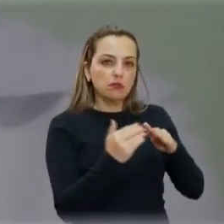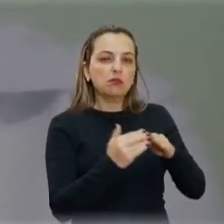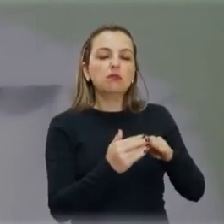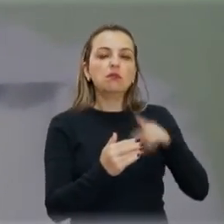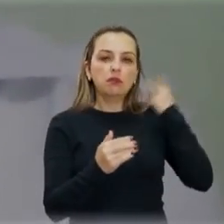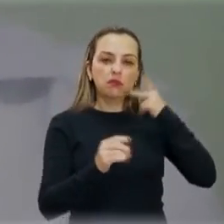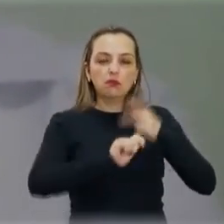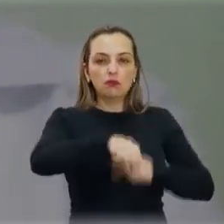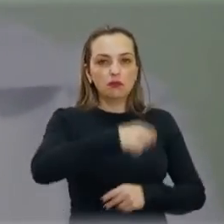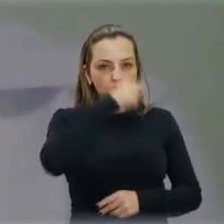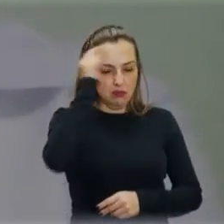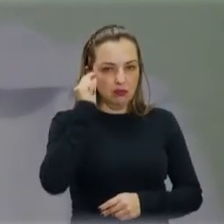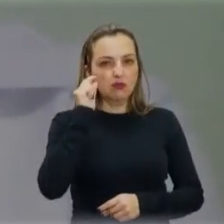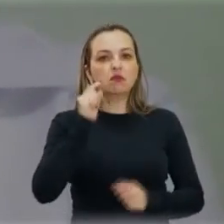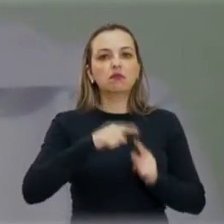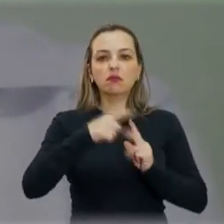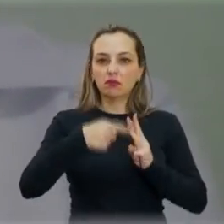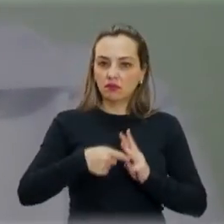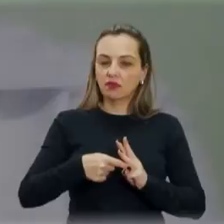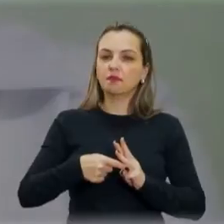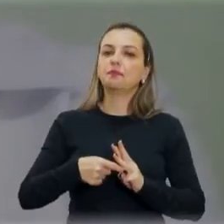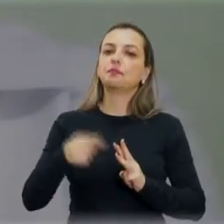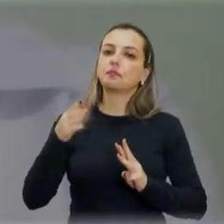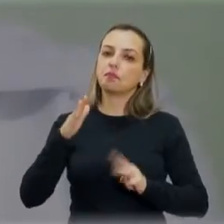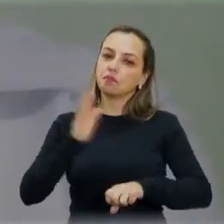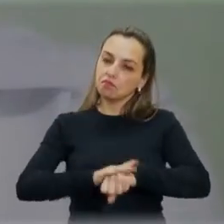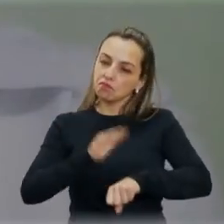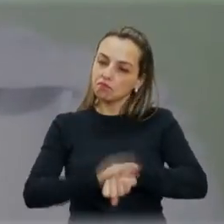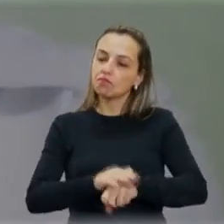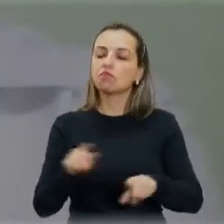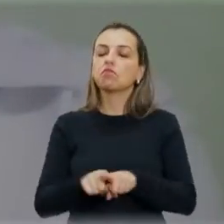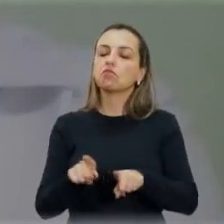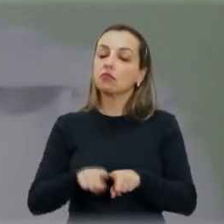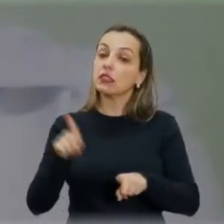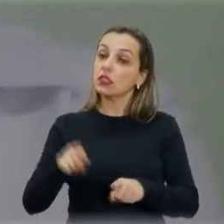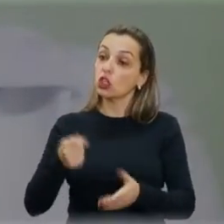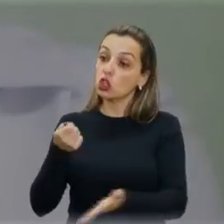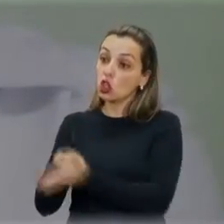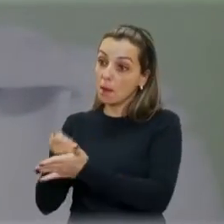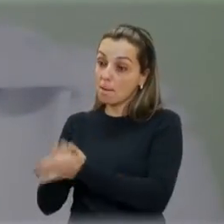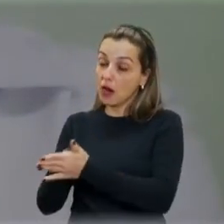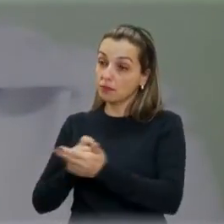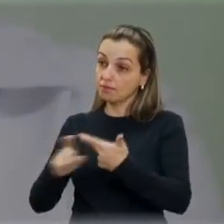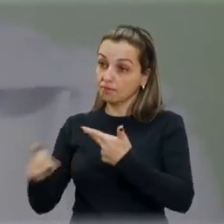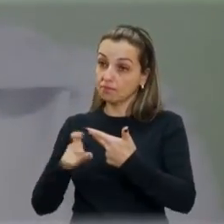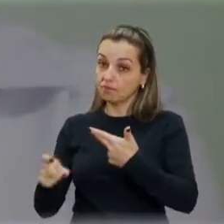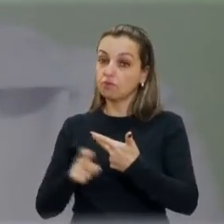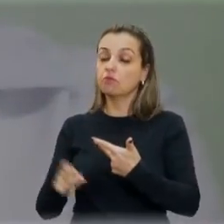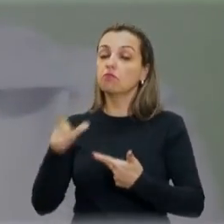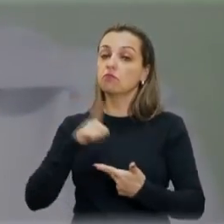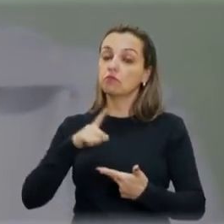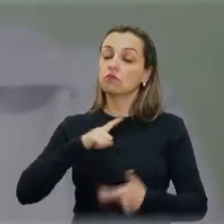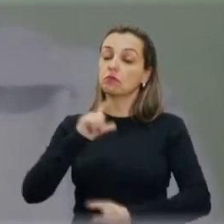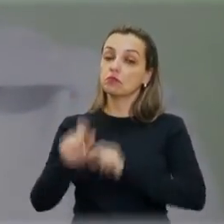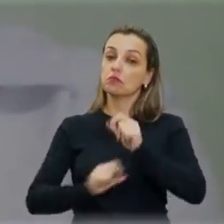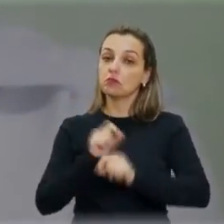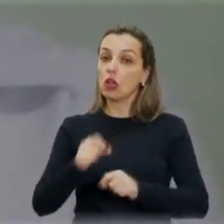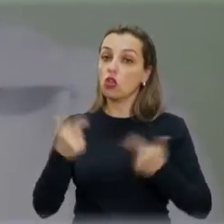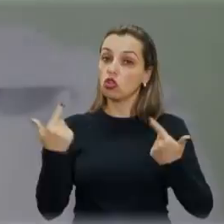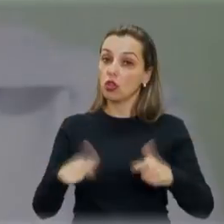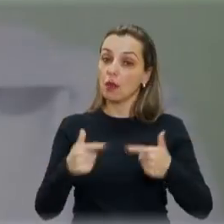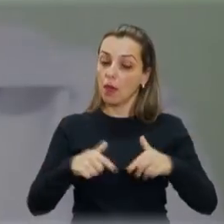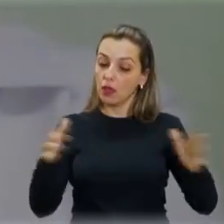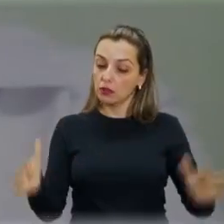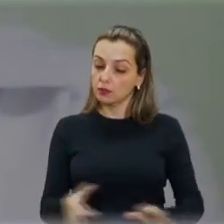dele. Tem o meu também, cobrando a ação do executivo, para que possamos fazer, realmente, um trabalho